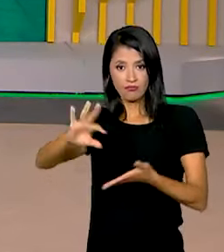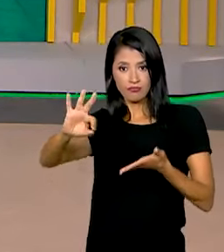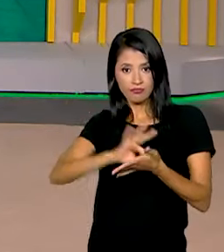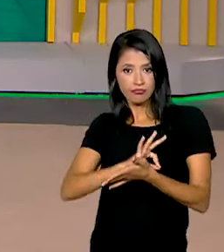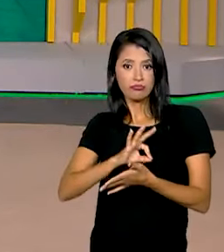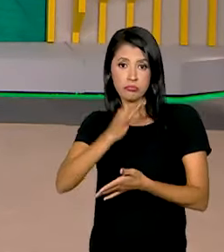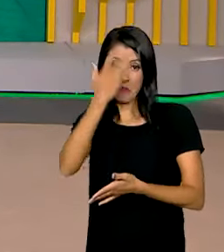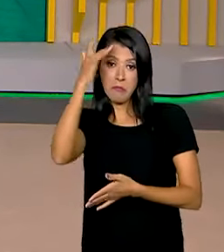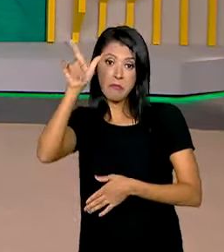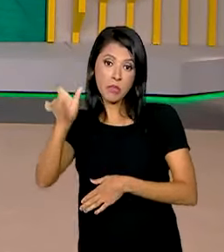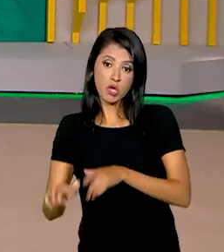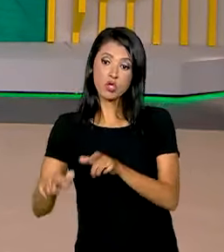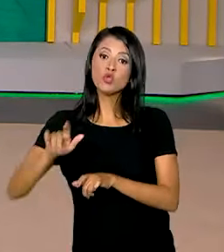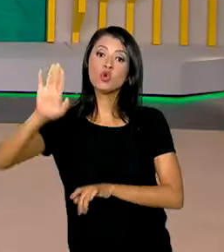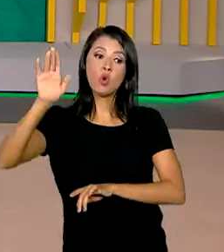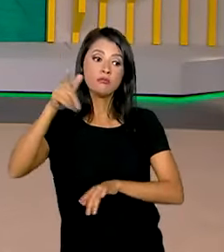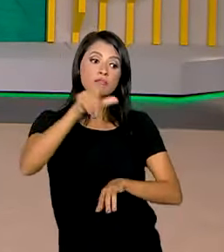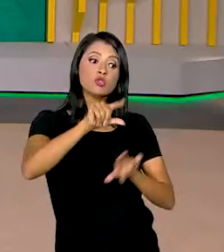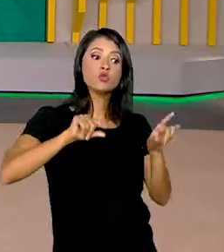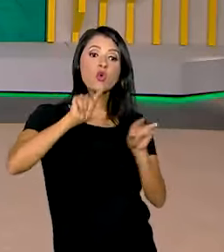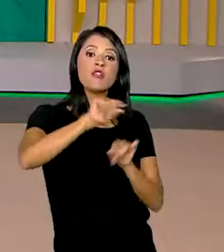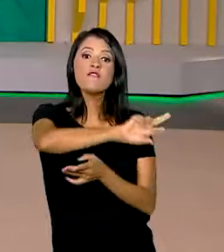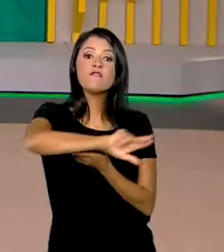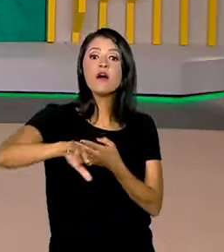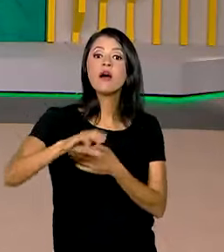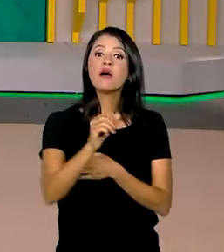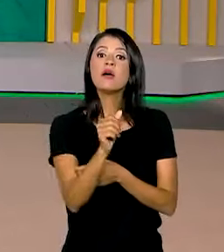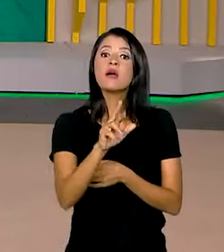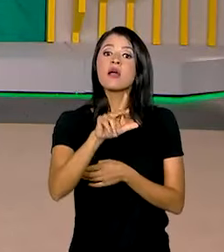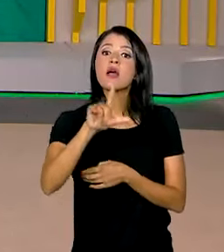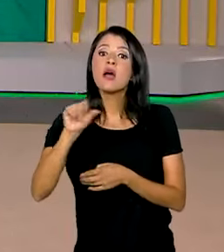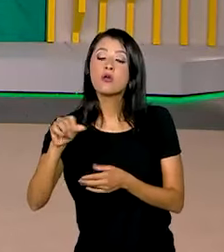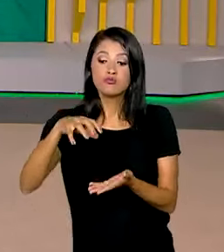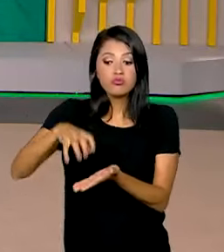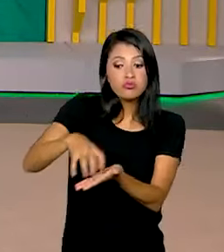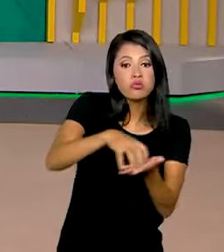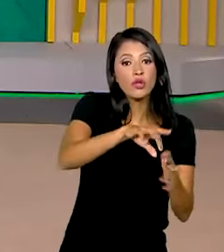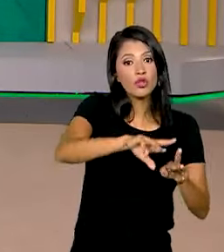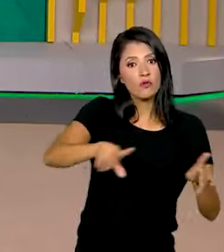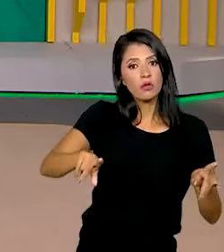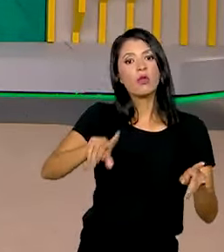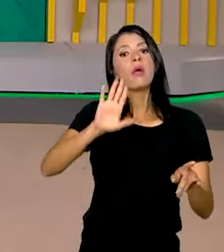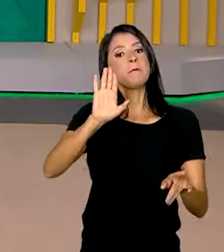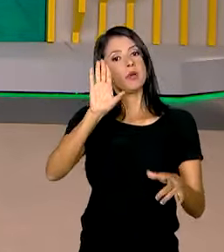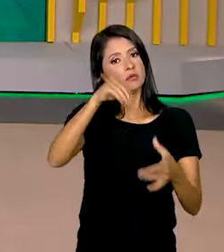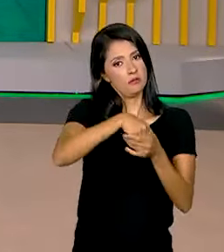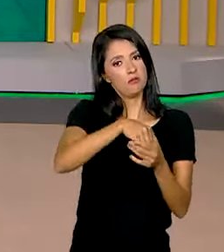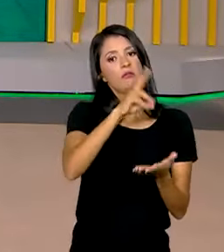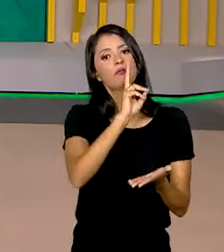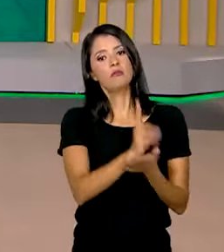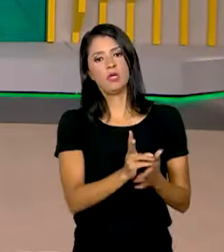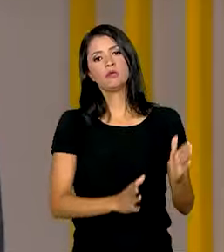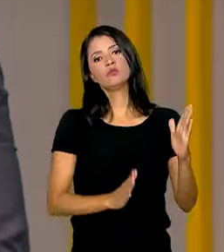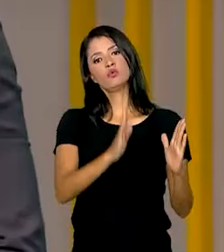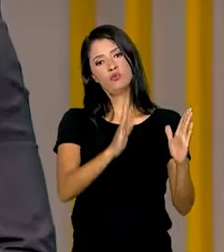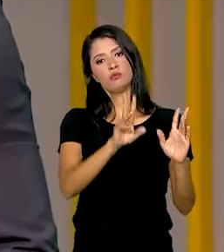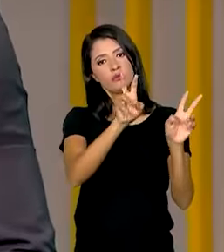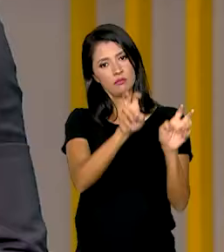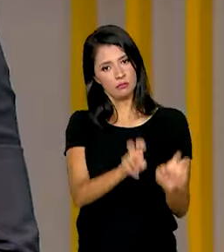poderá optar por diversos cargos em diferentes instituições, desde que dentro de um mesmo bloco temático.